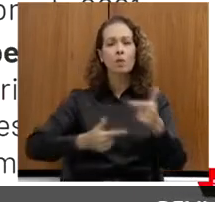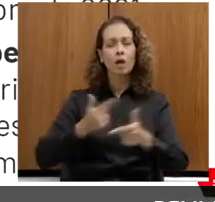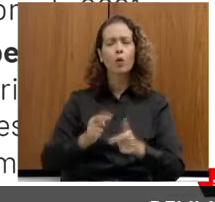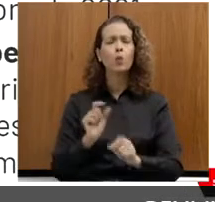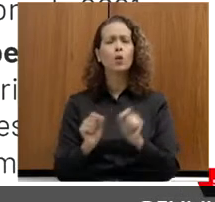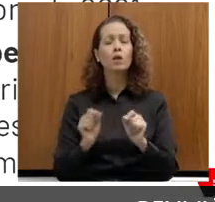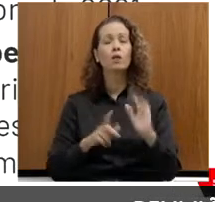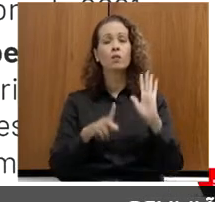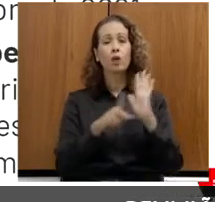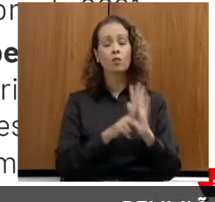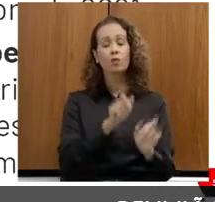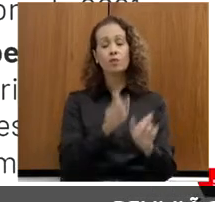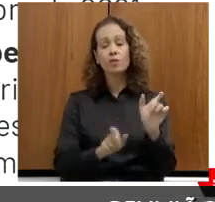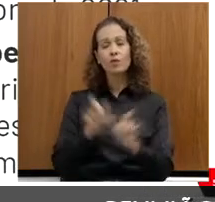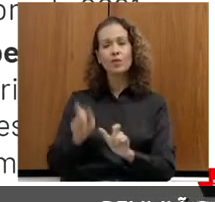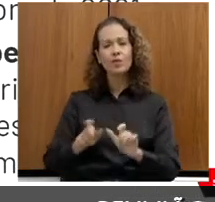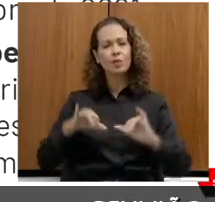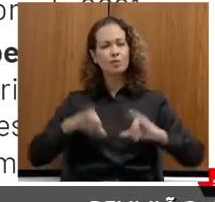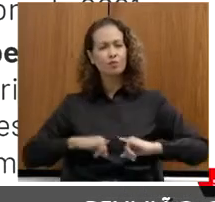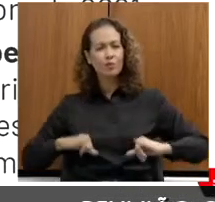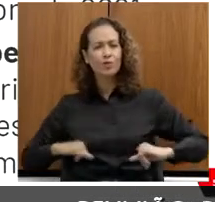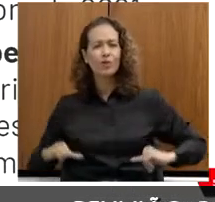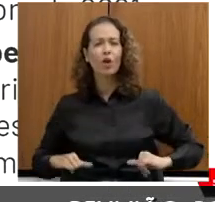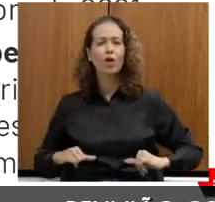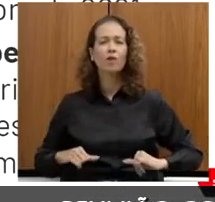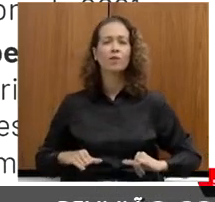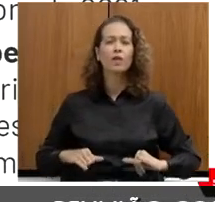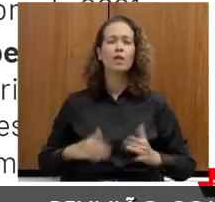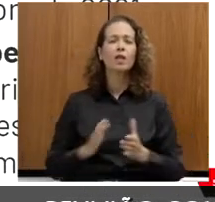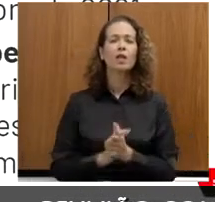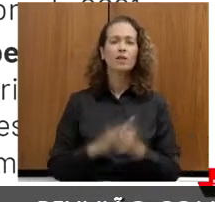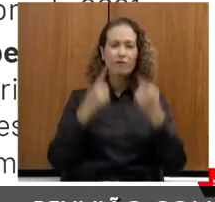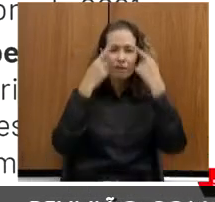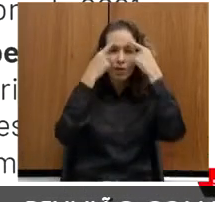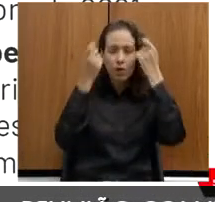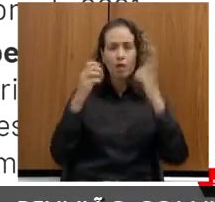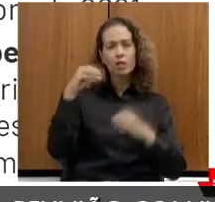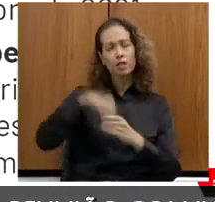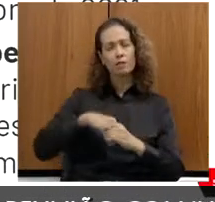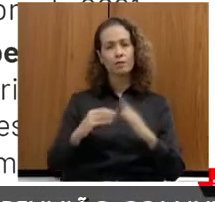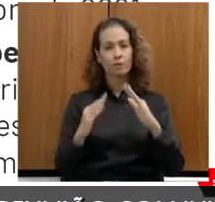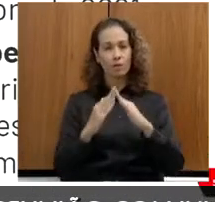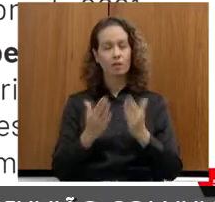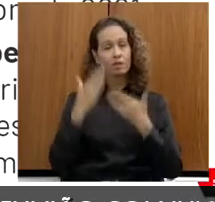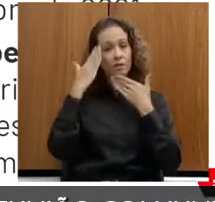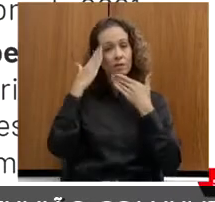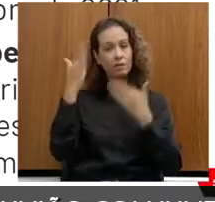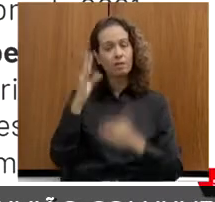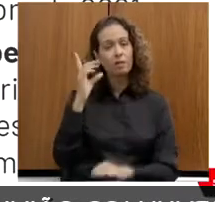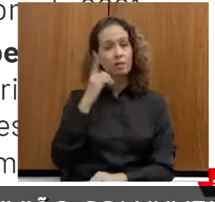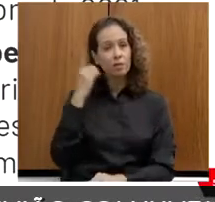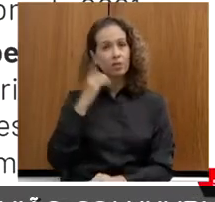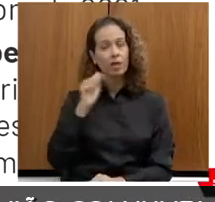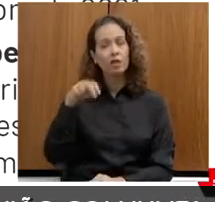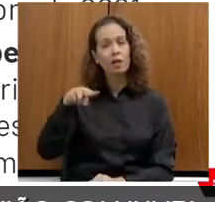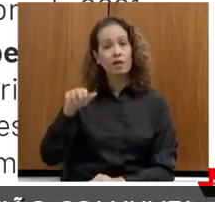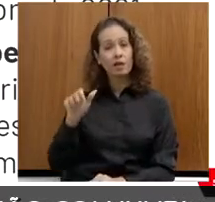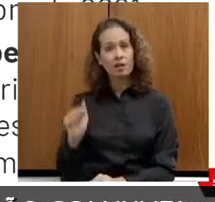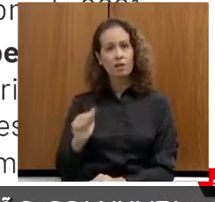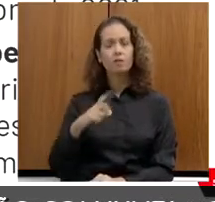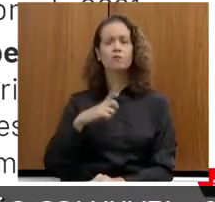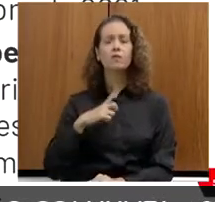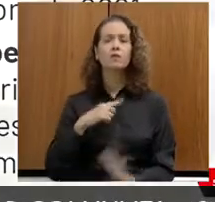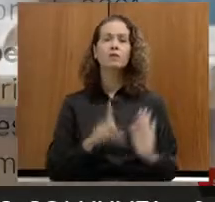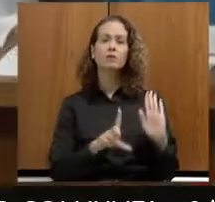de violência doméstica. Eu gostaria de agradecer aqui à deputada Ana Paula Siqueira, que, a partir de uma lei